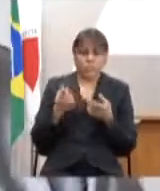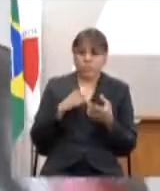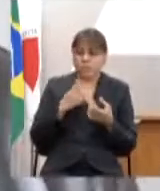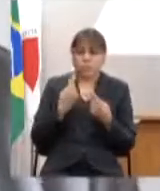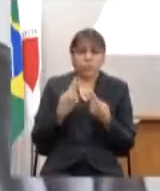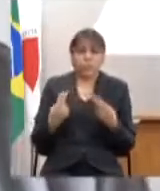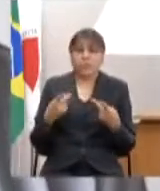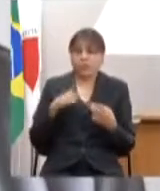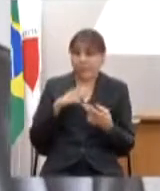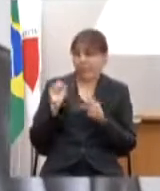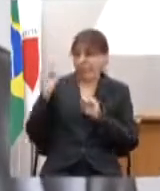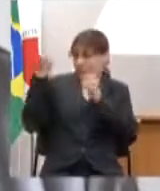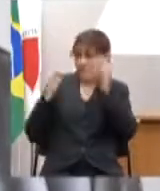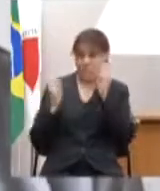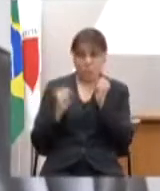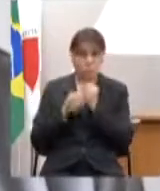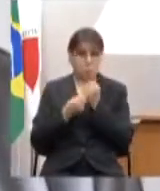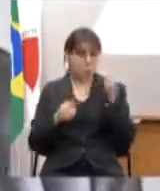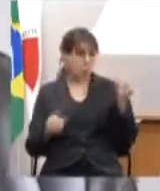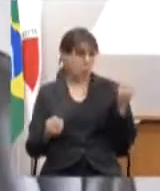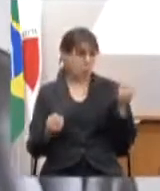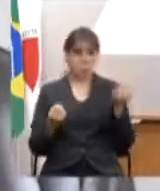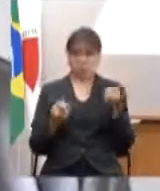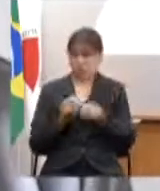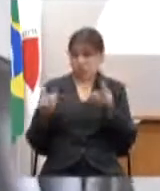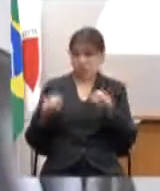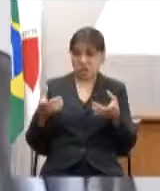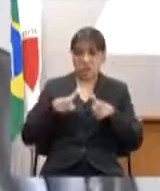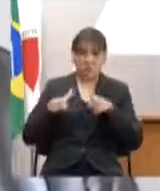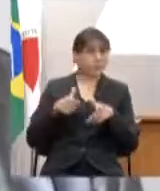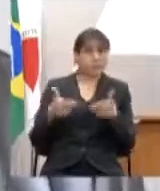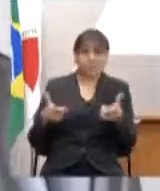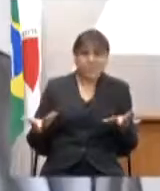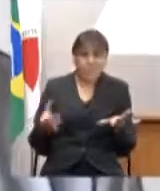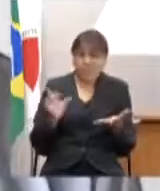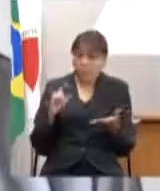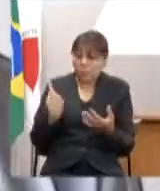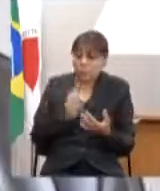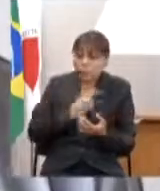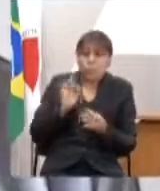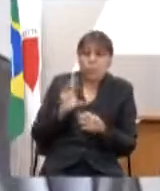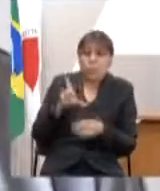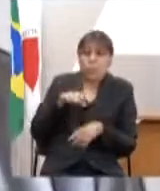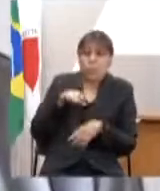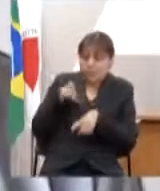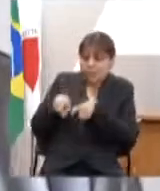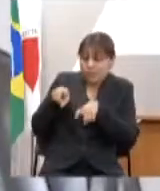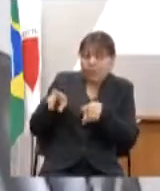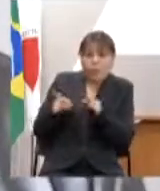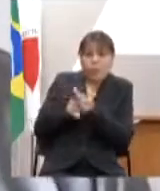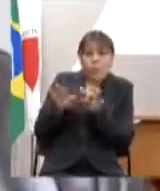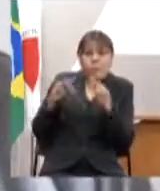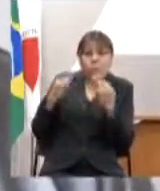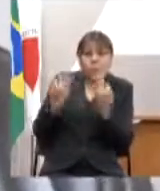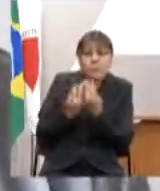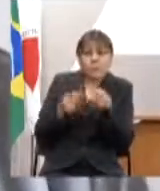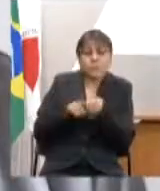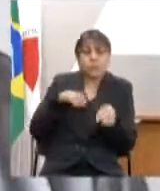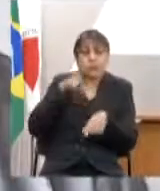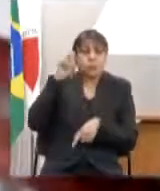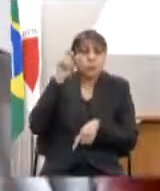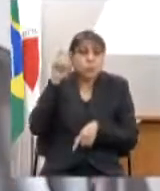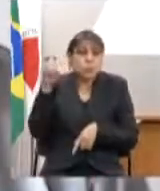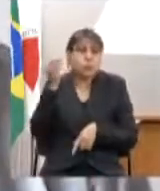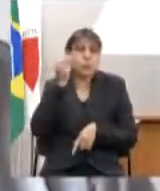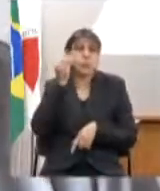não tem grandes empresas para gerar emprego para gerar outras rendas a gente tem agricultura familiar a gente tem a nossa cultura para tentar